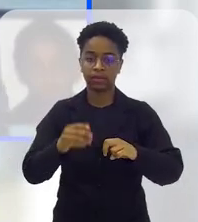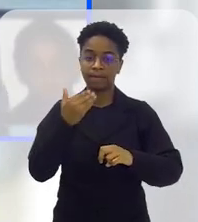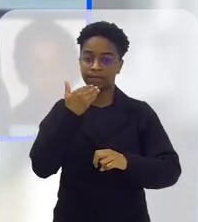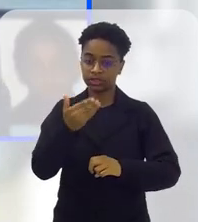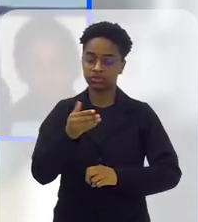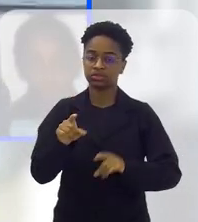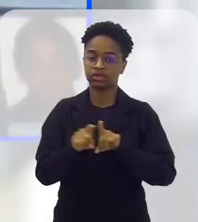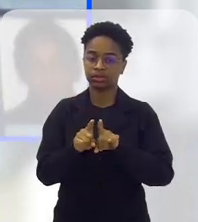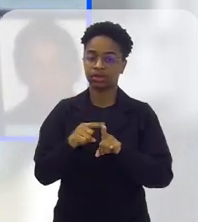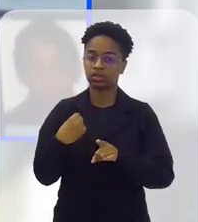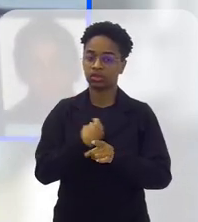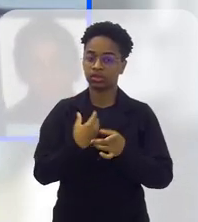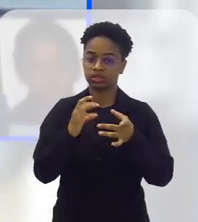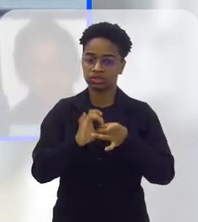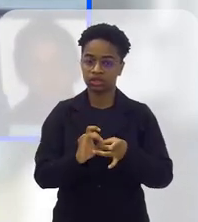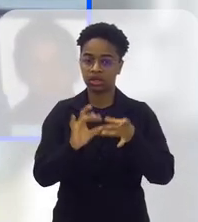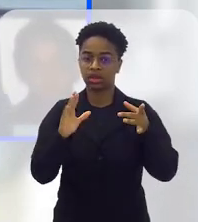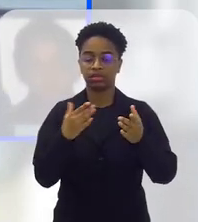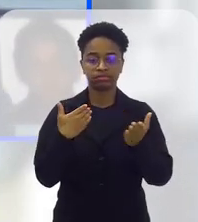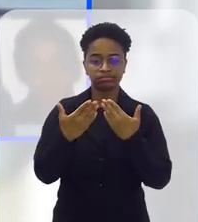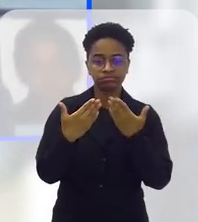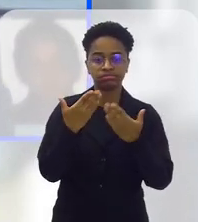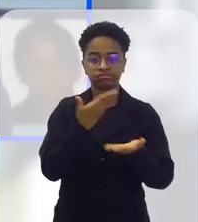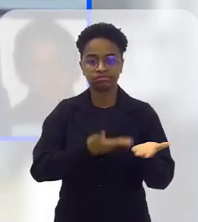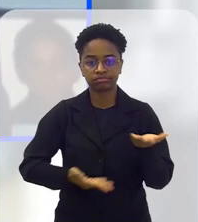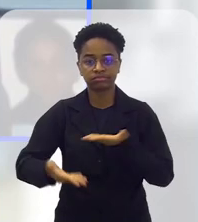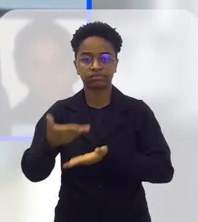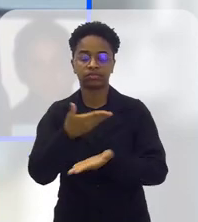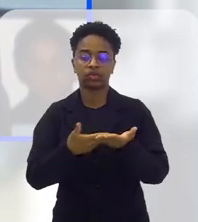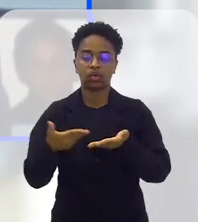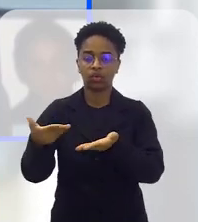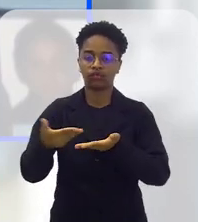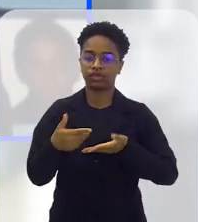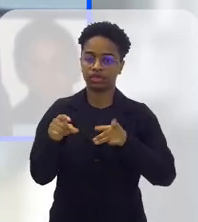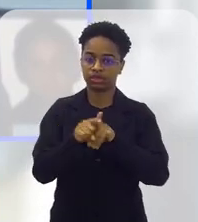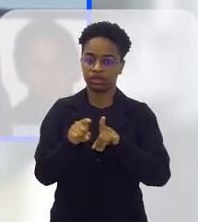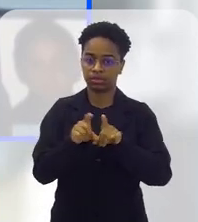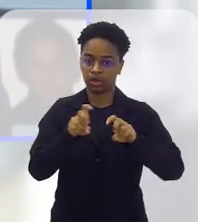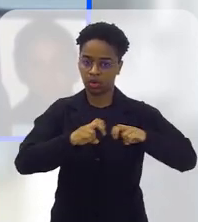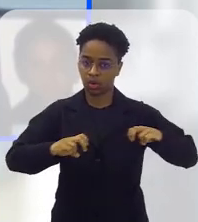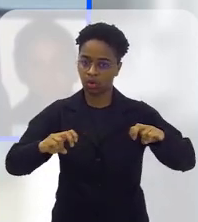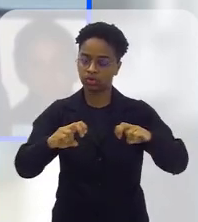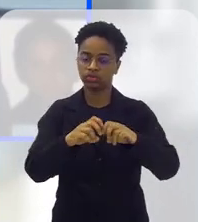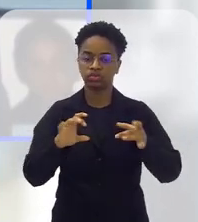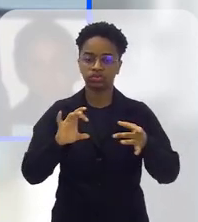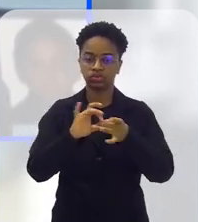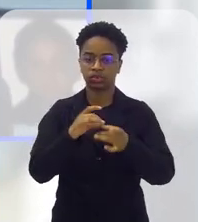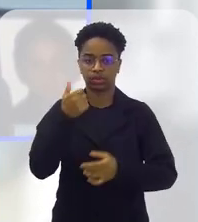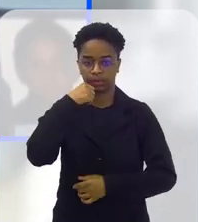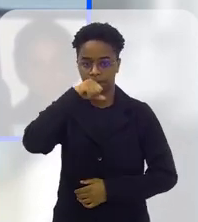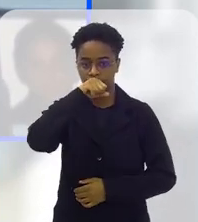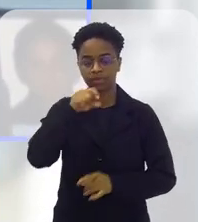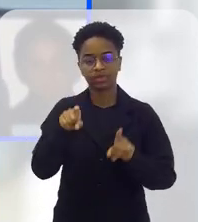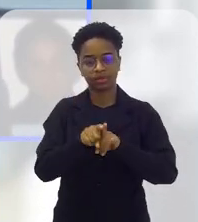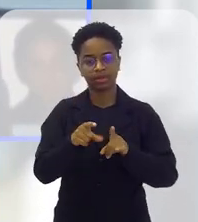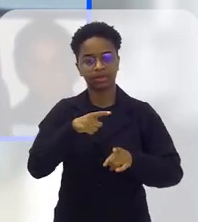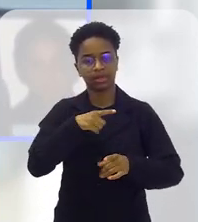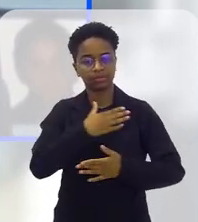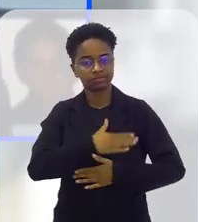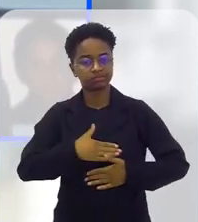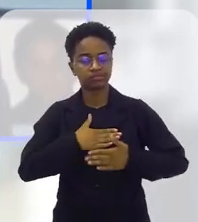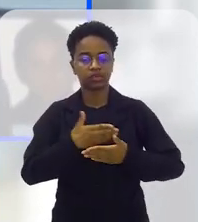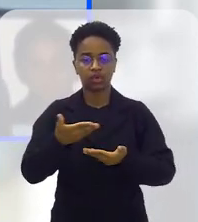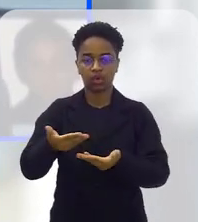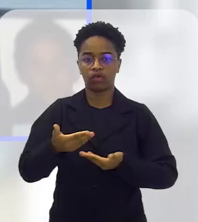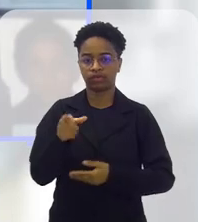conversa. Estão pedindo aqui que a gente possa abrir o espaço. Vamos estar chamando aqui também para uma roda de conversa. E, com certeza, a gente